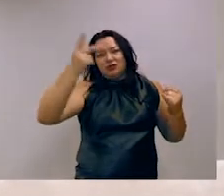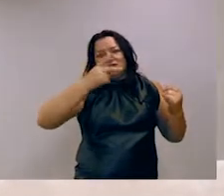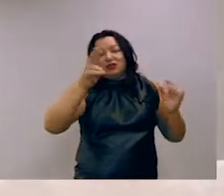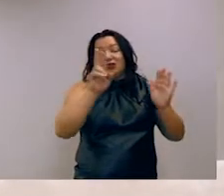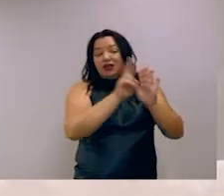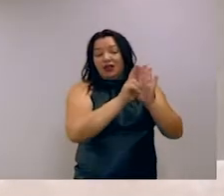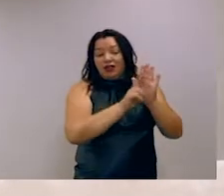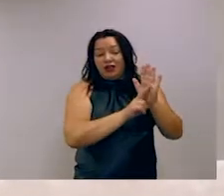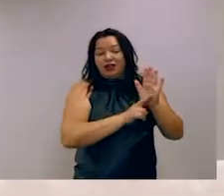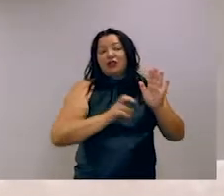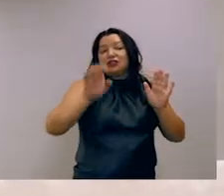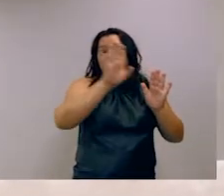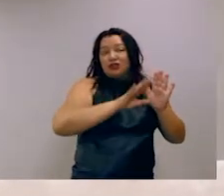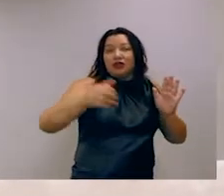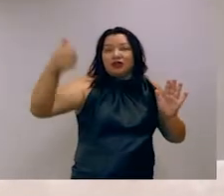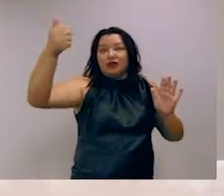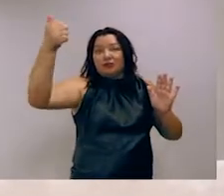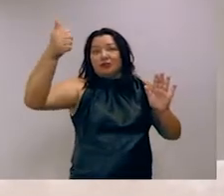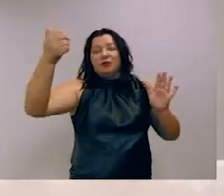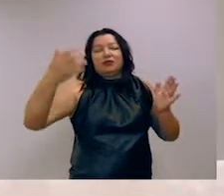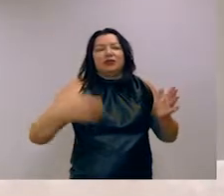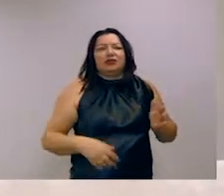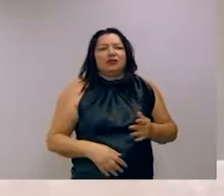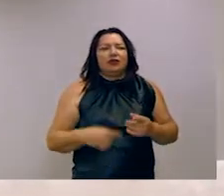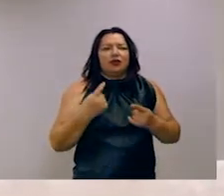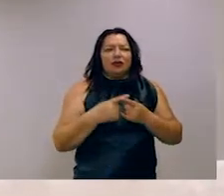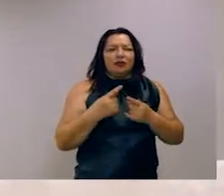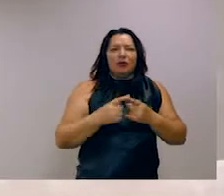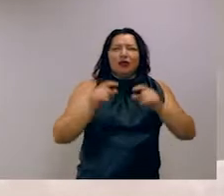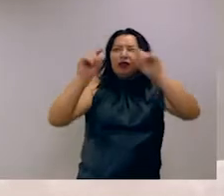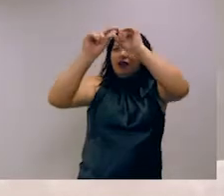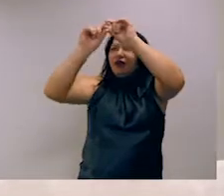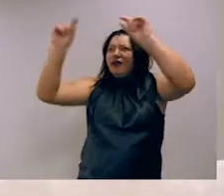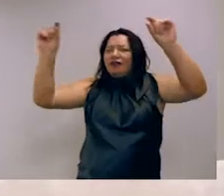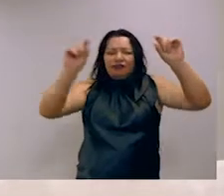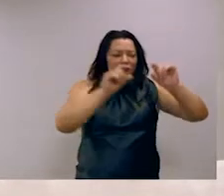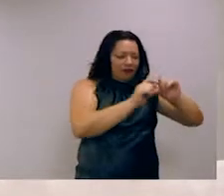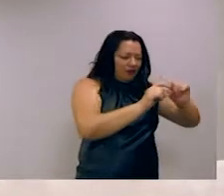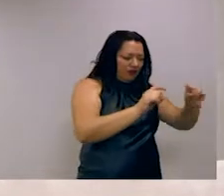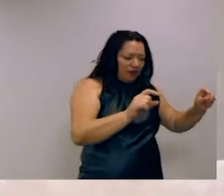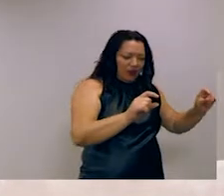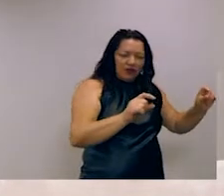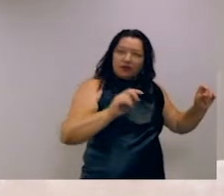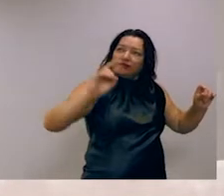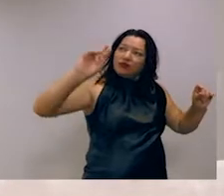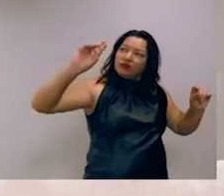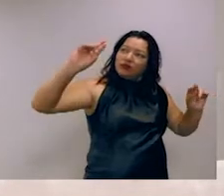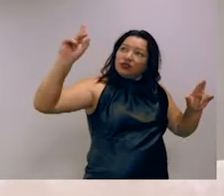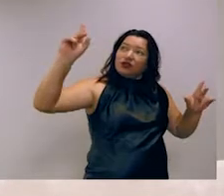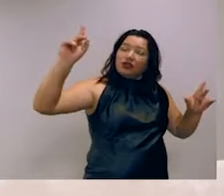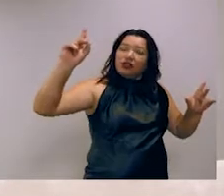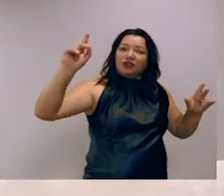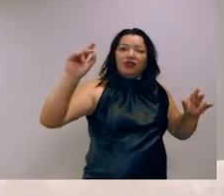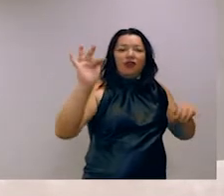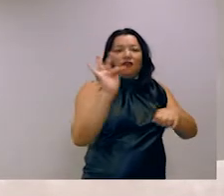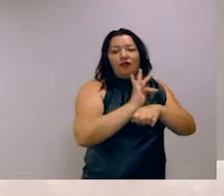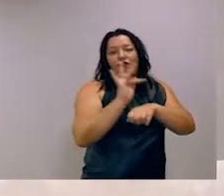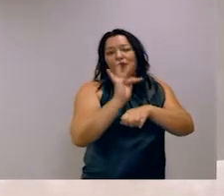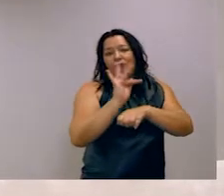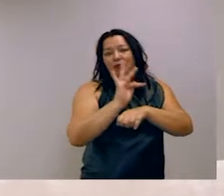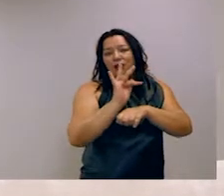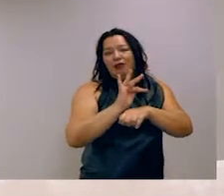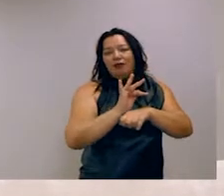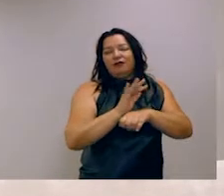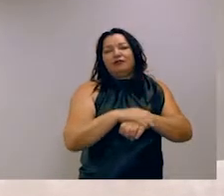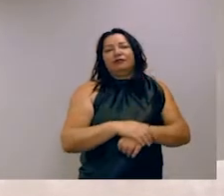da primeira. Sendo que essas frases não são descritas numa linguagem de lógica formal. Conseguimos fazer isso